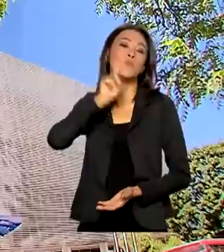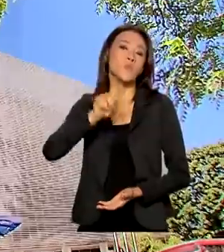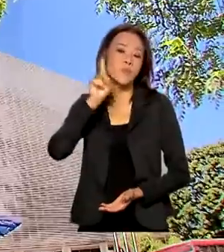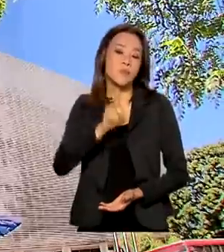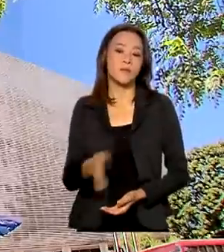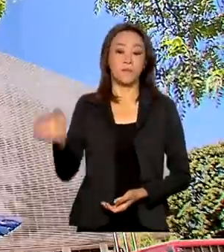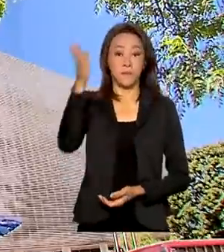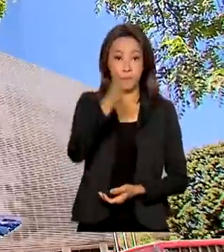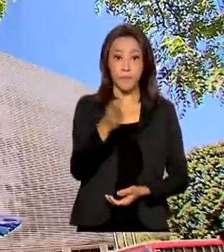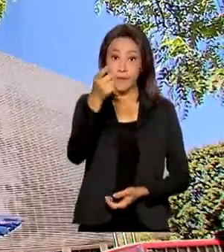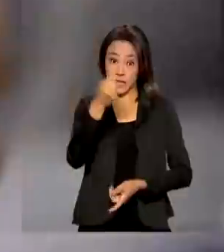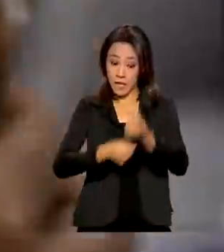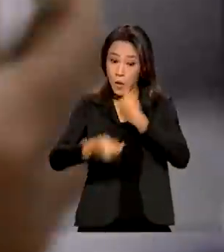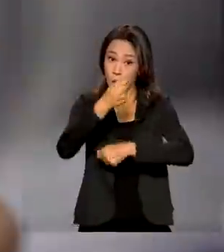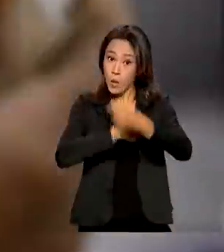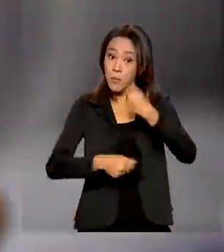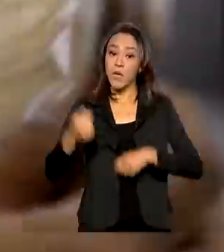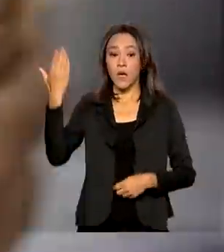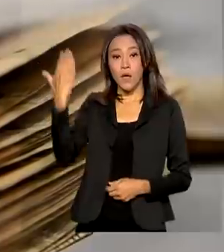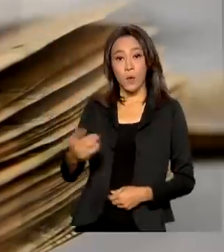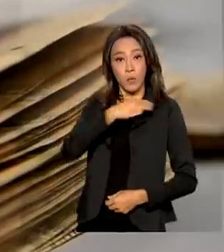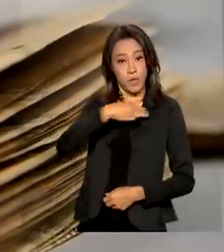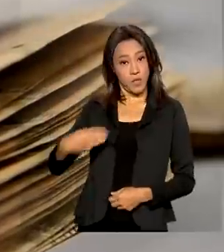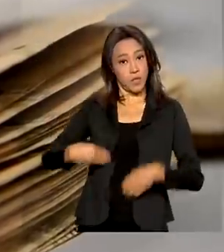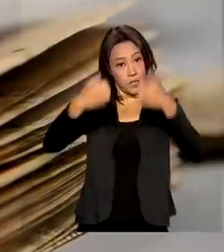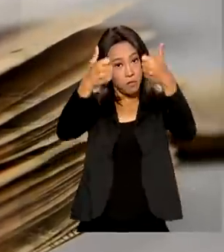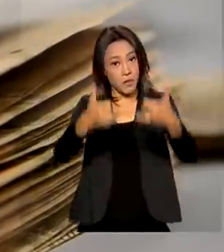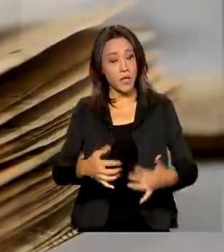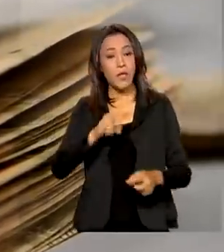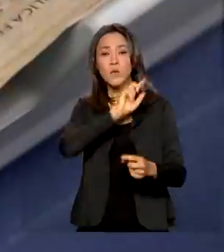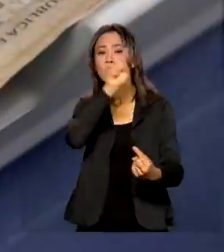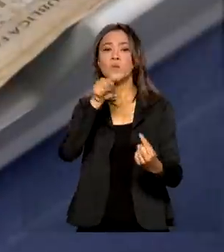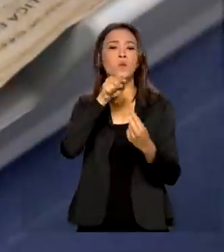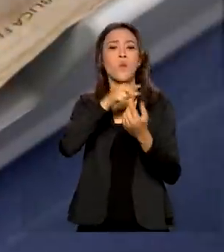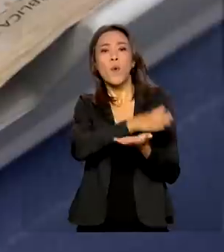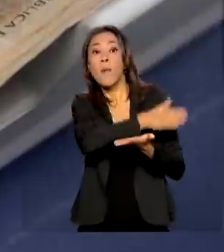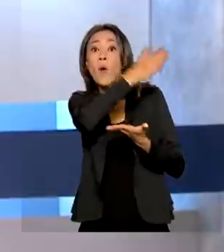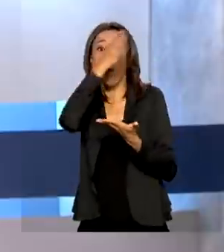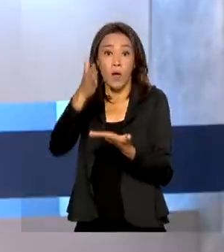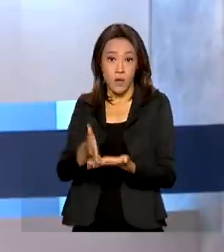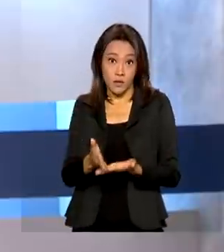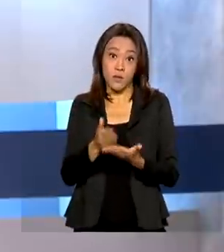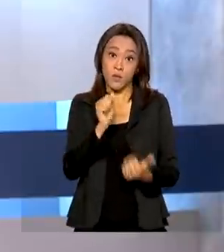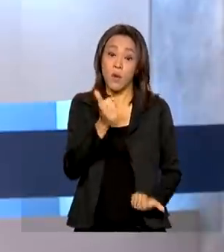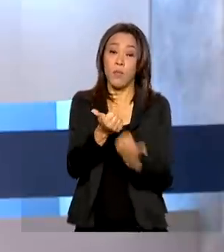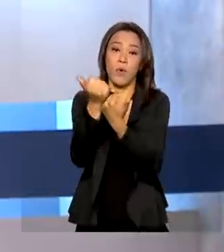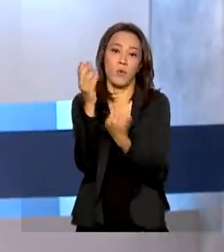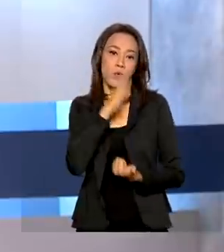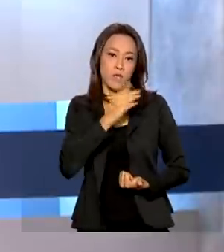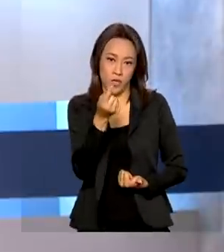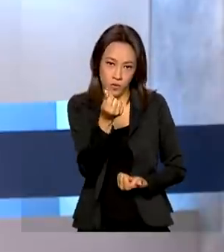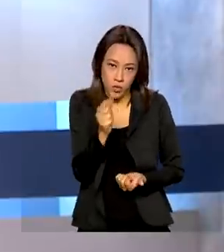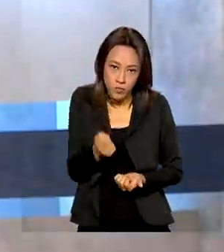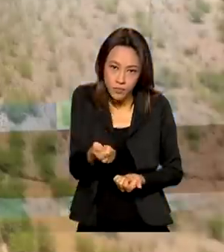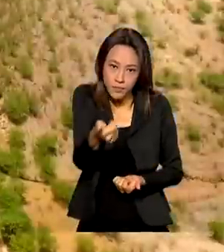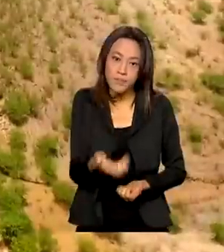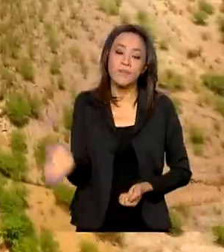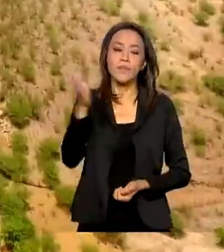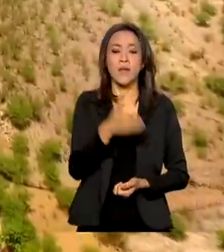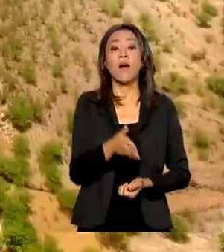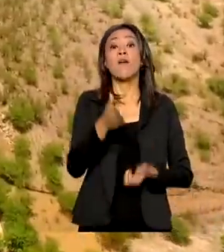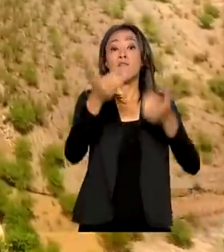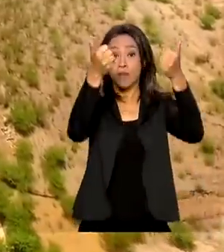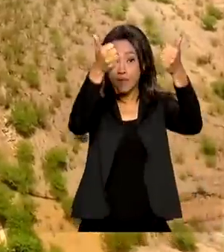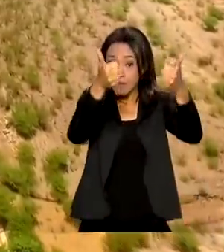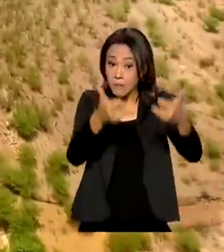Na economia, ministro Paulo Guedes fala sobre a prorrogação do auxílio emergencial. E vamos mostrar ainda os detalhes da